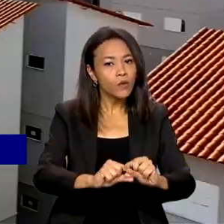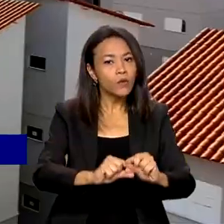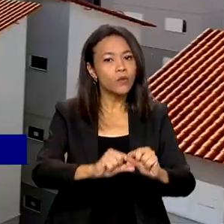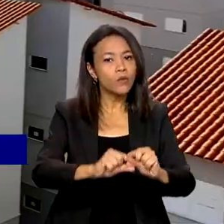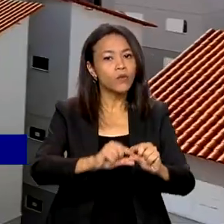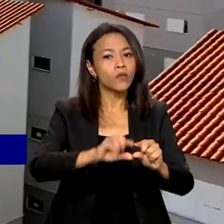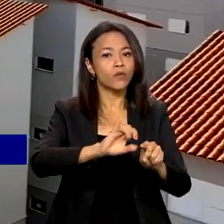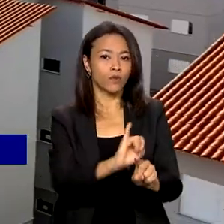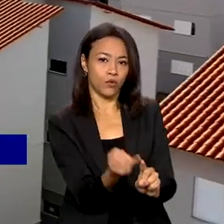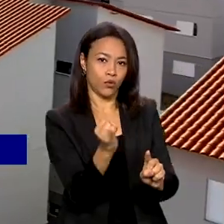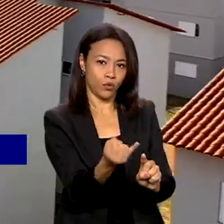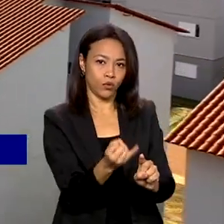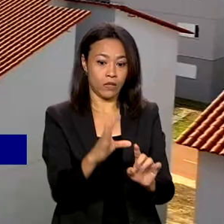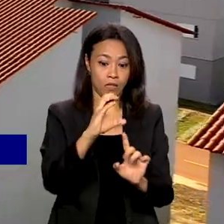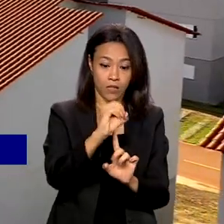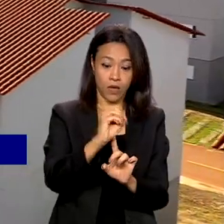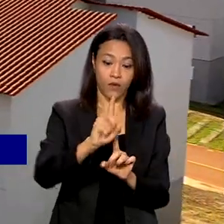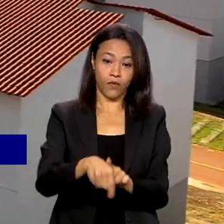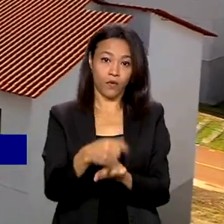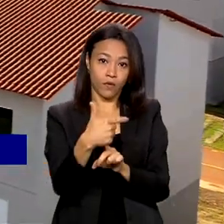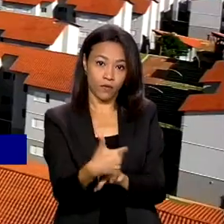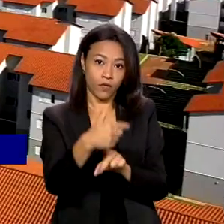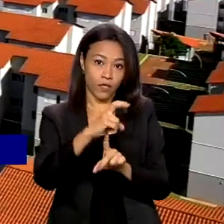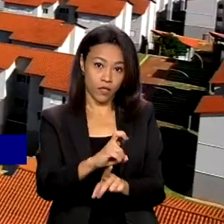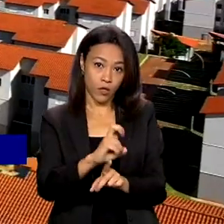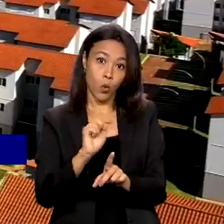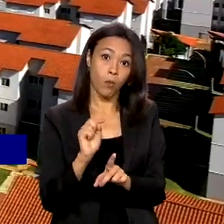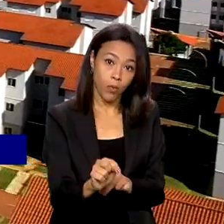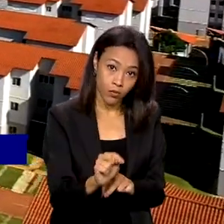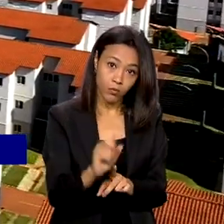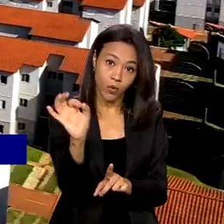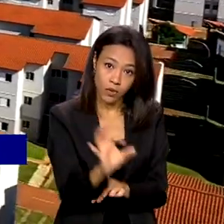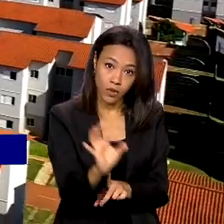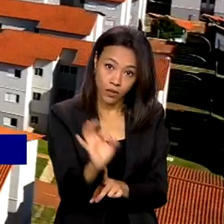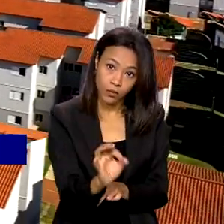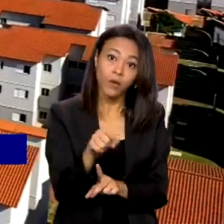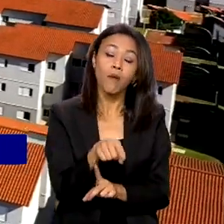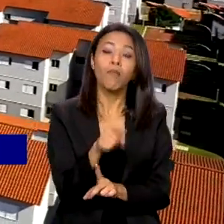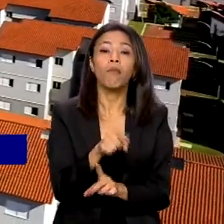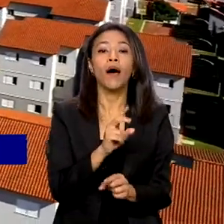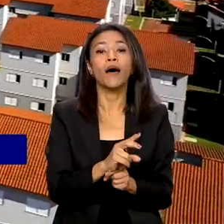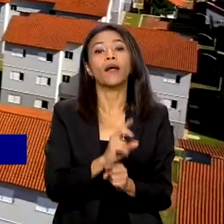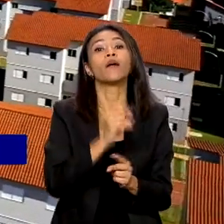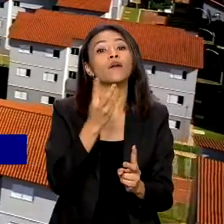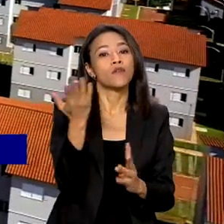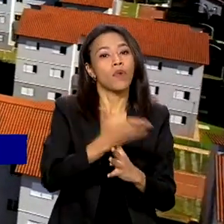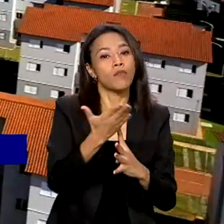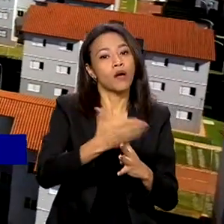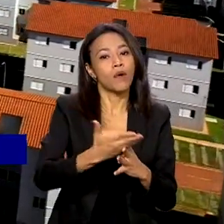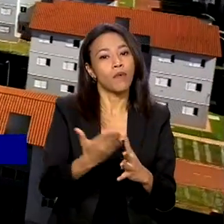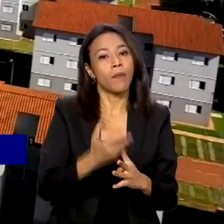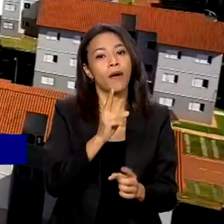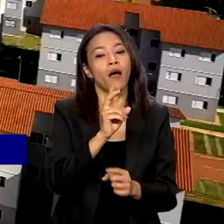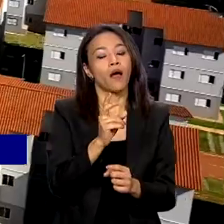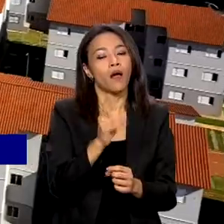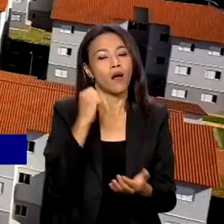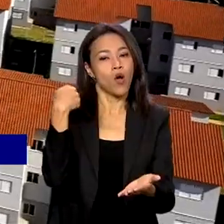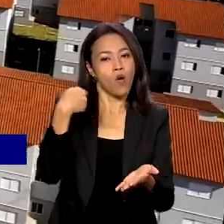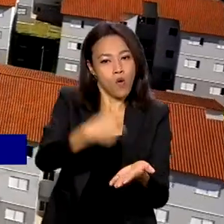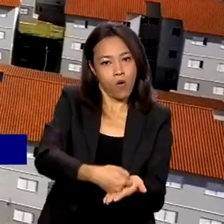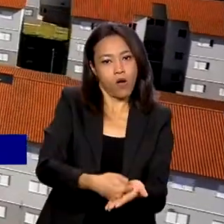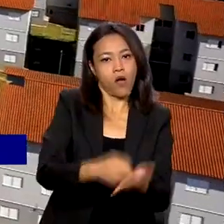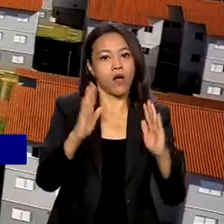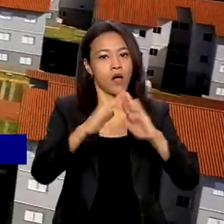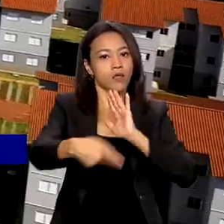taxas em 0,25 ponto percentual no financiamento da casa própria. Dentro das novas condições